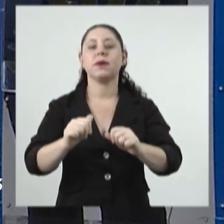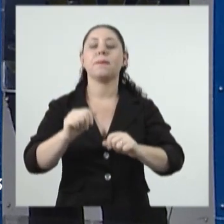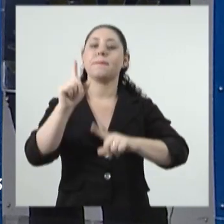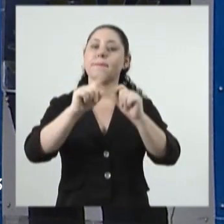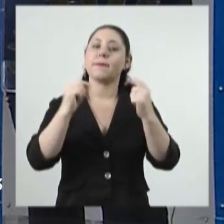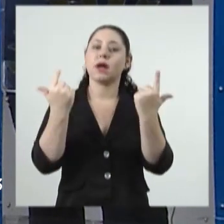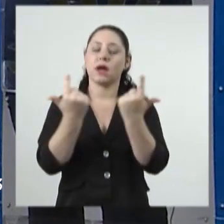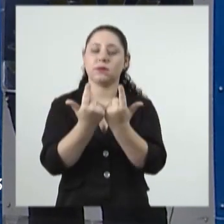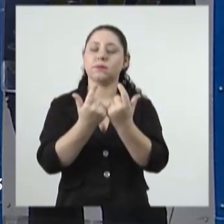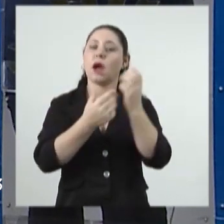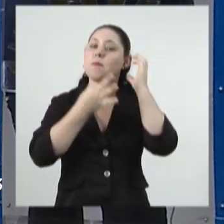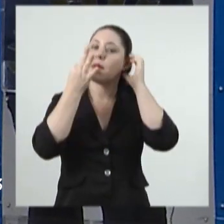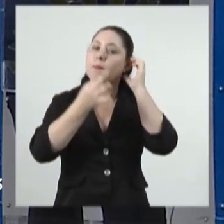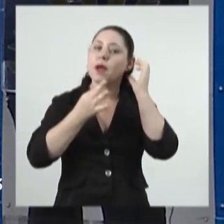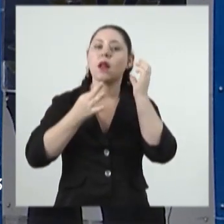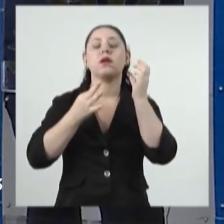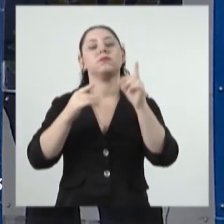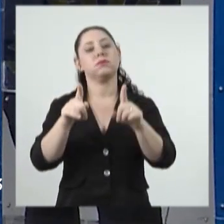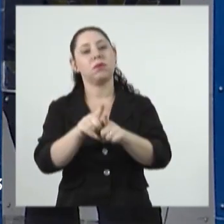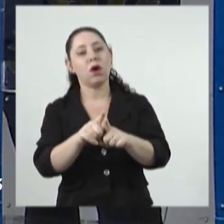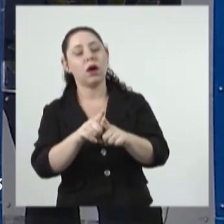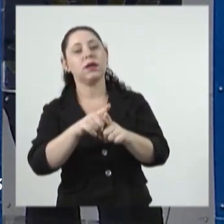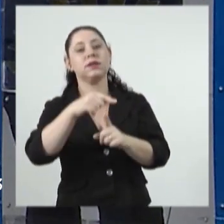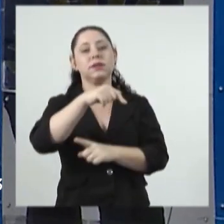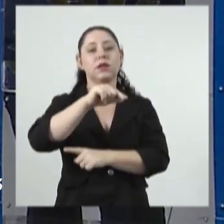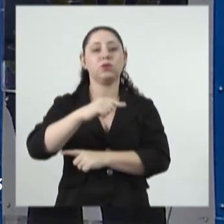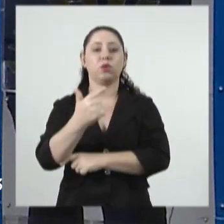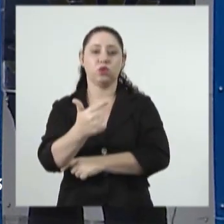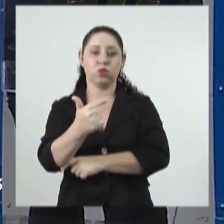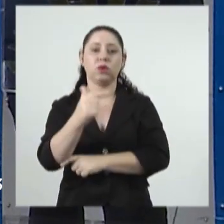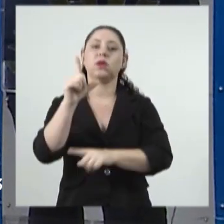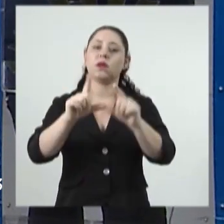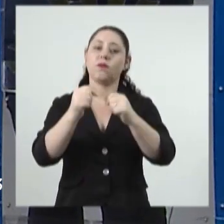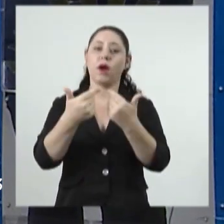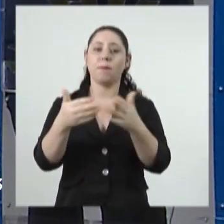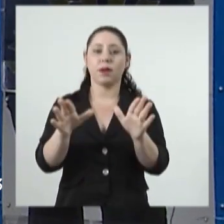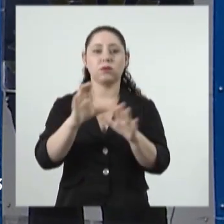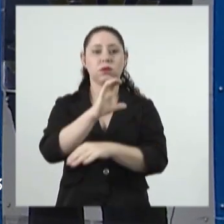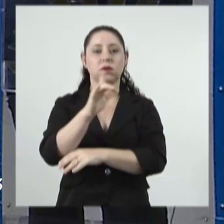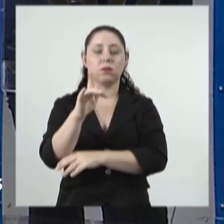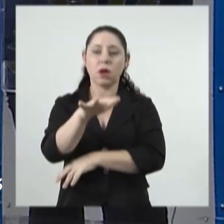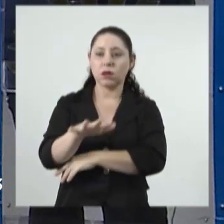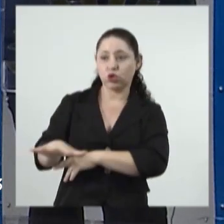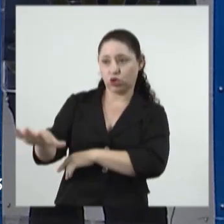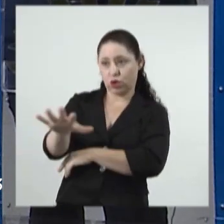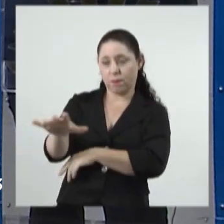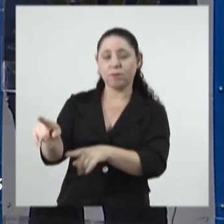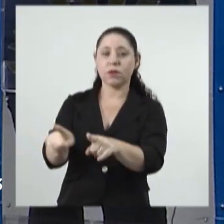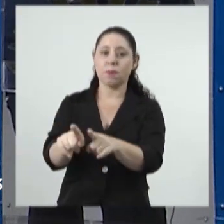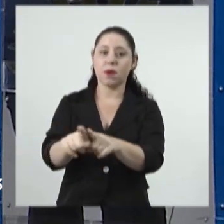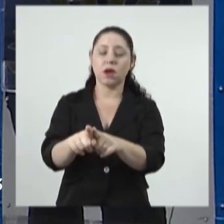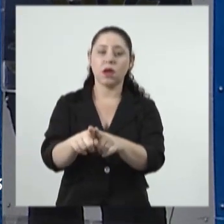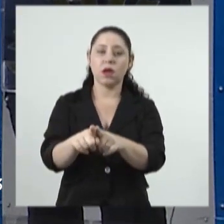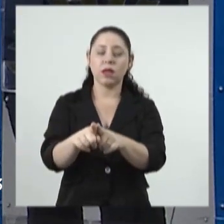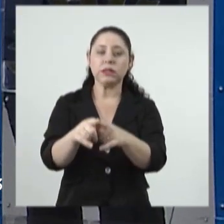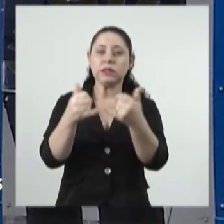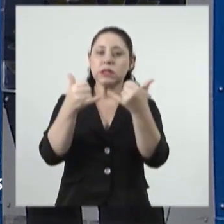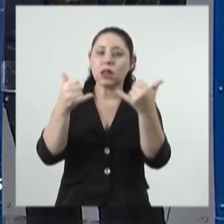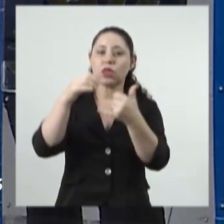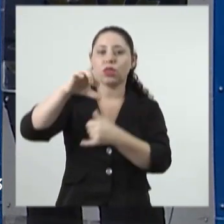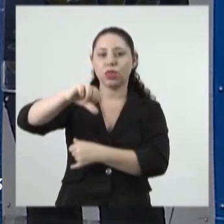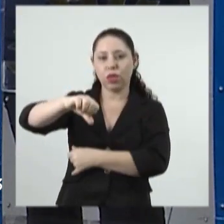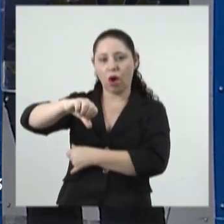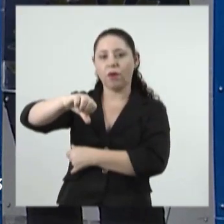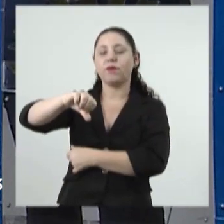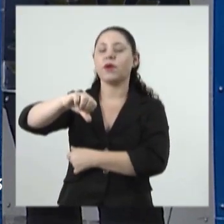Assembleia Legislativa de Mato Grosso do Sul, TV Alemes, canal 7.2 na TV aberta para Campo Grande e região, no Cabo, canal 9, tanto